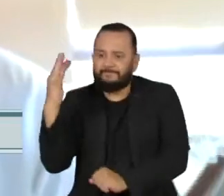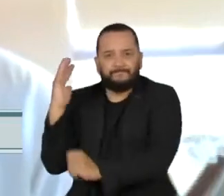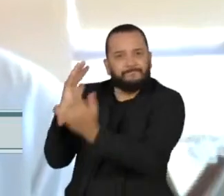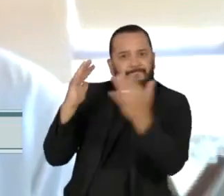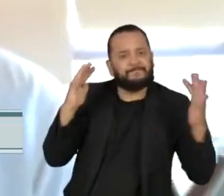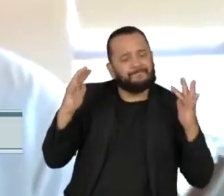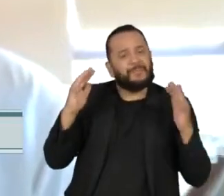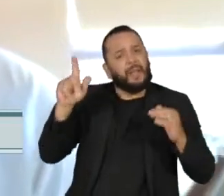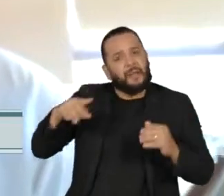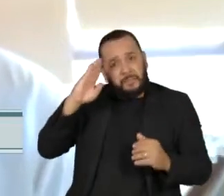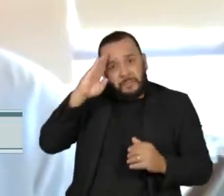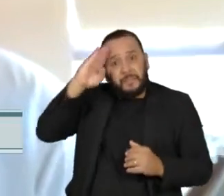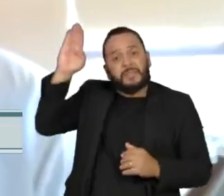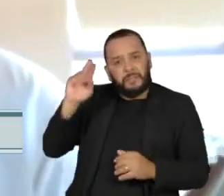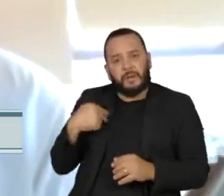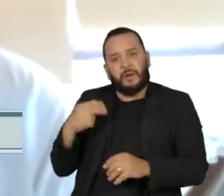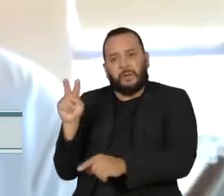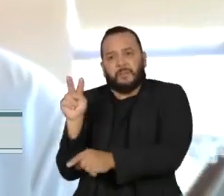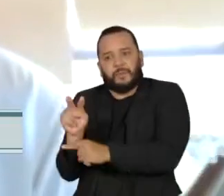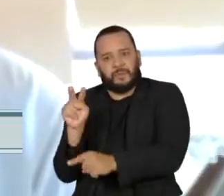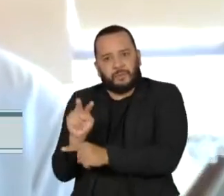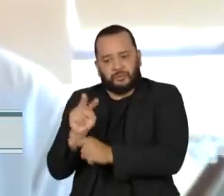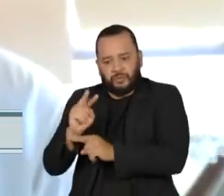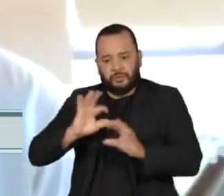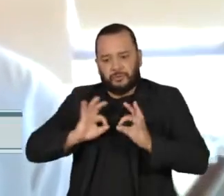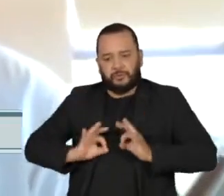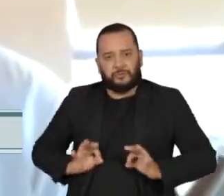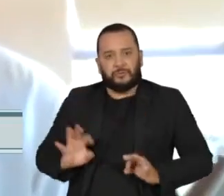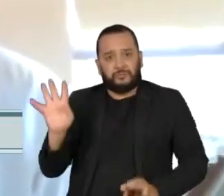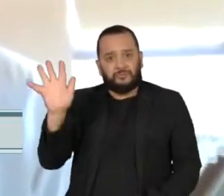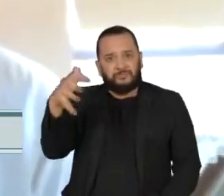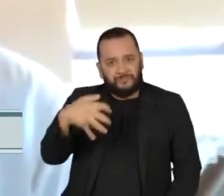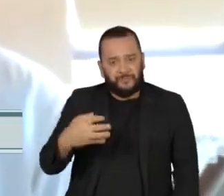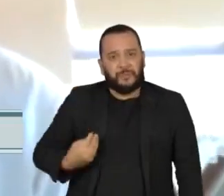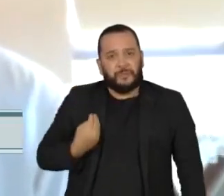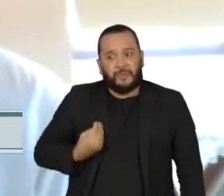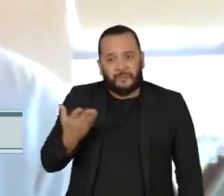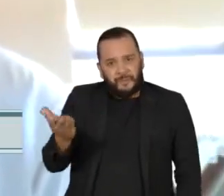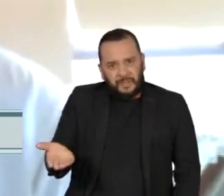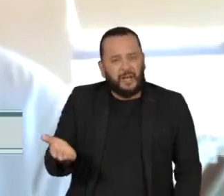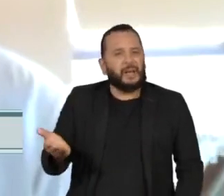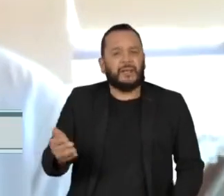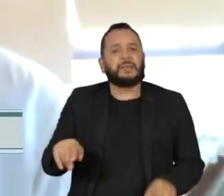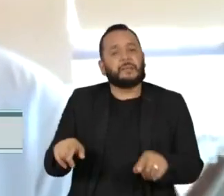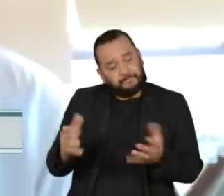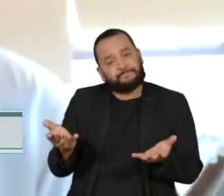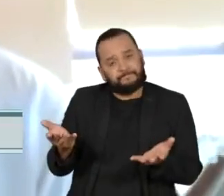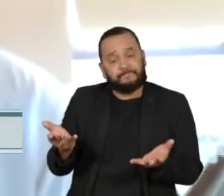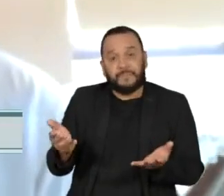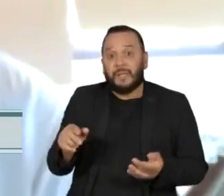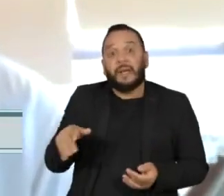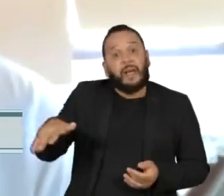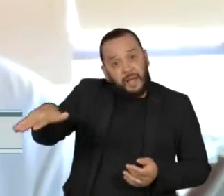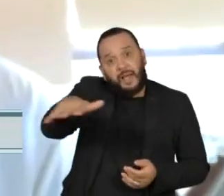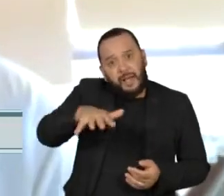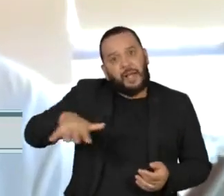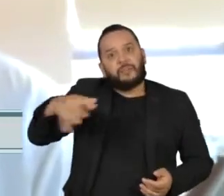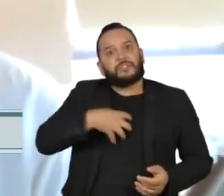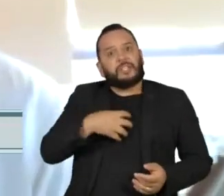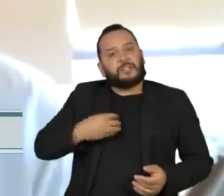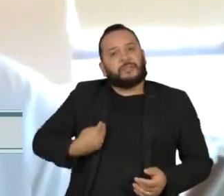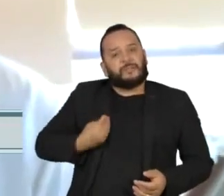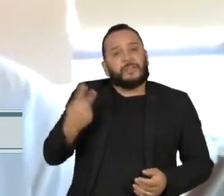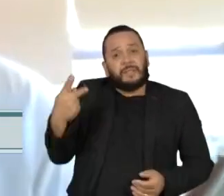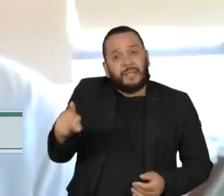conservação de recursos naturais. Porque seus habitantes lá estão e a eles a natureza é muito cara, porque é parte do seu modo de vida.